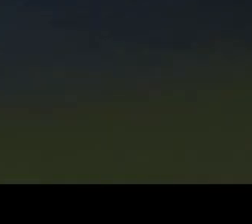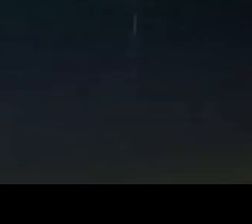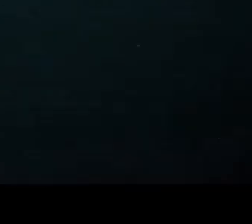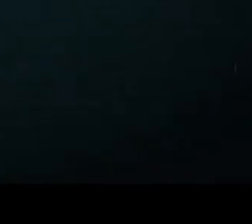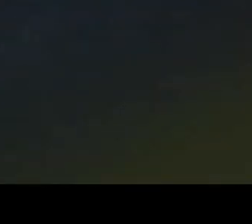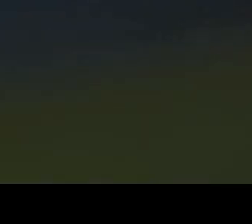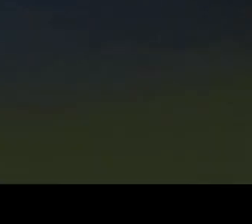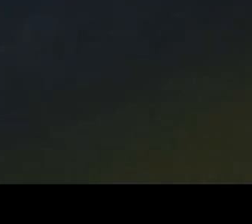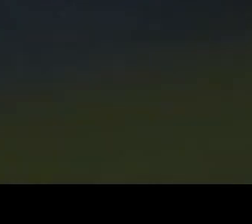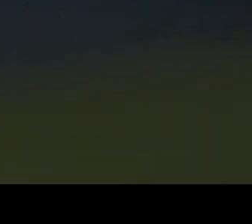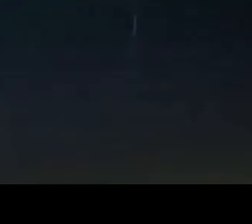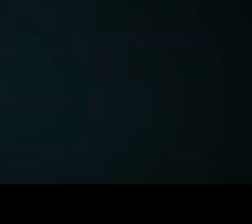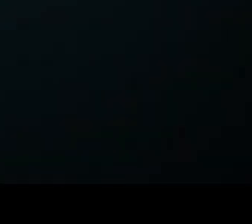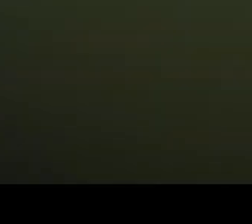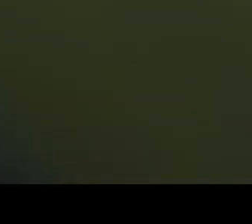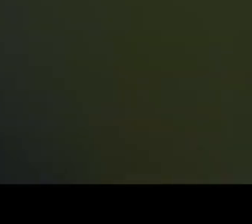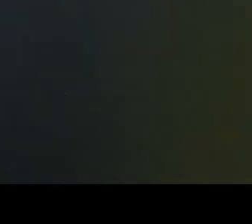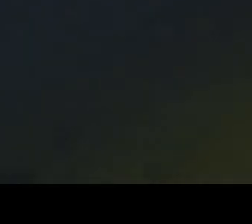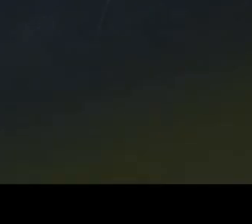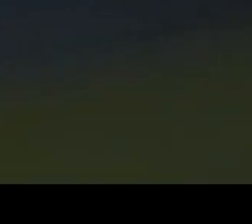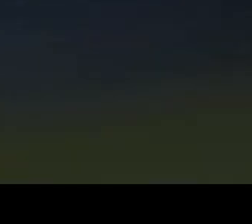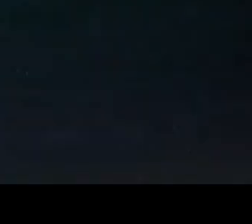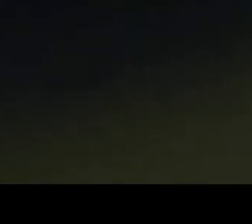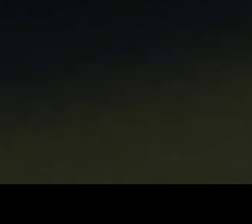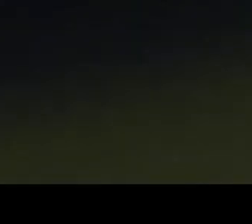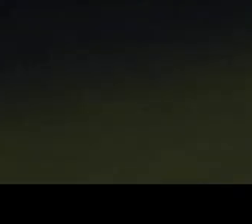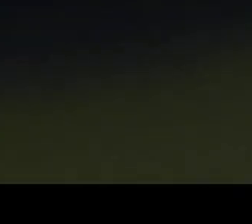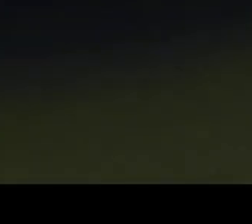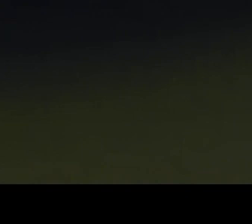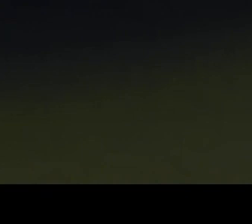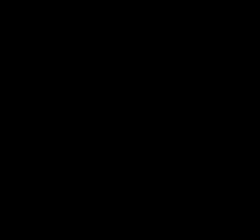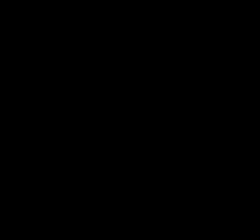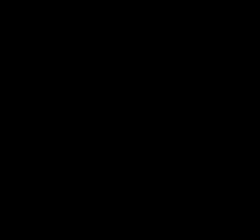Diga não à Covid-19. E diga não à corrupção.